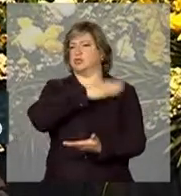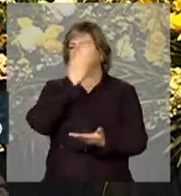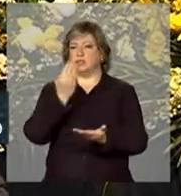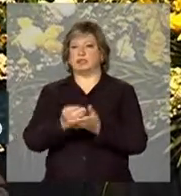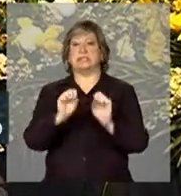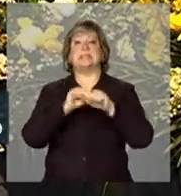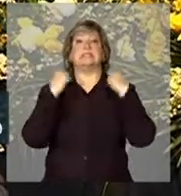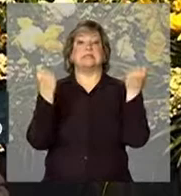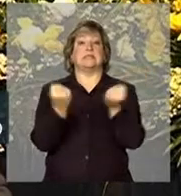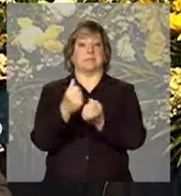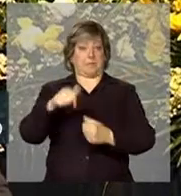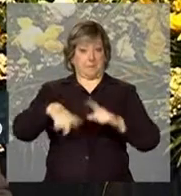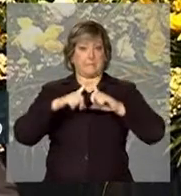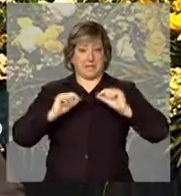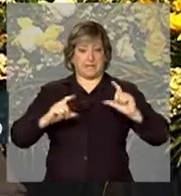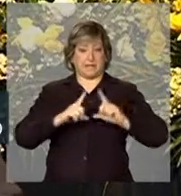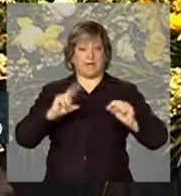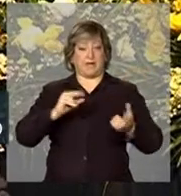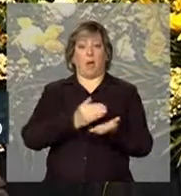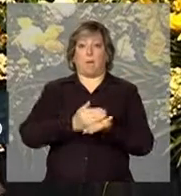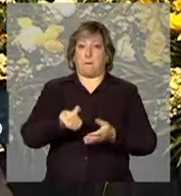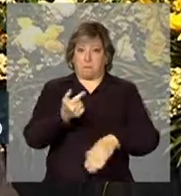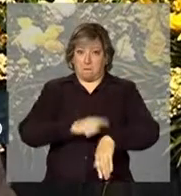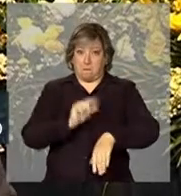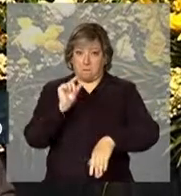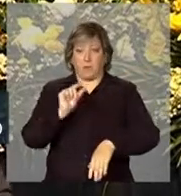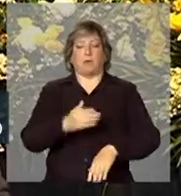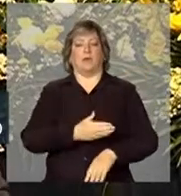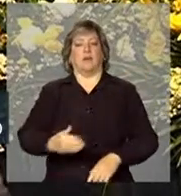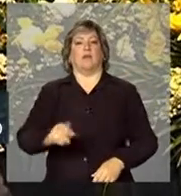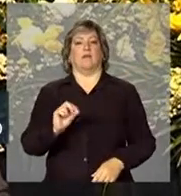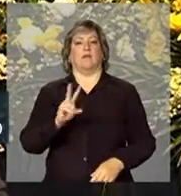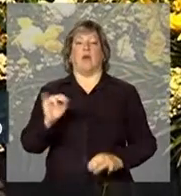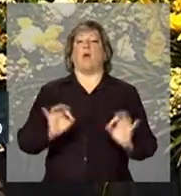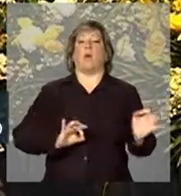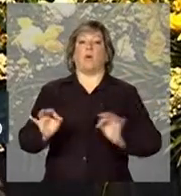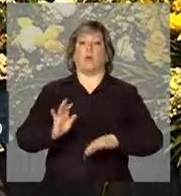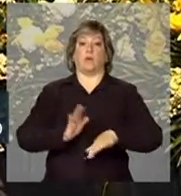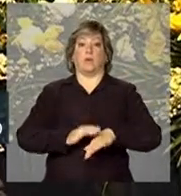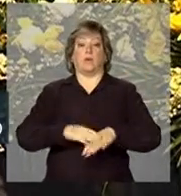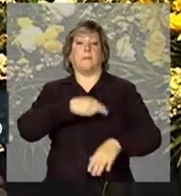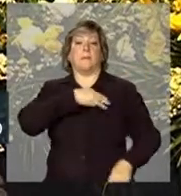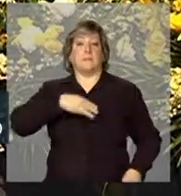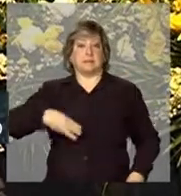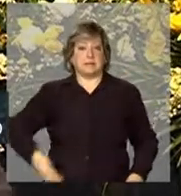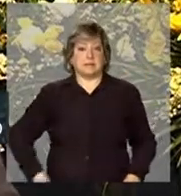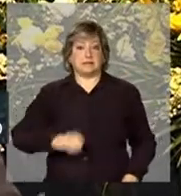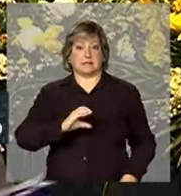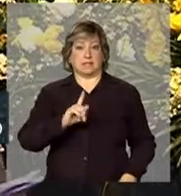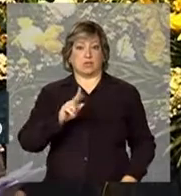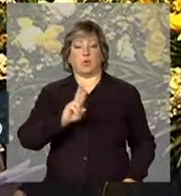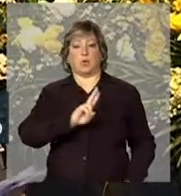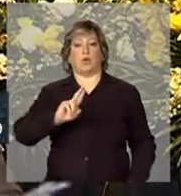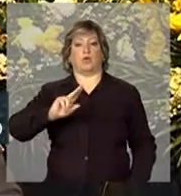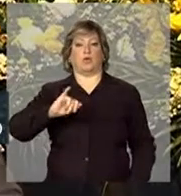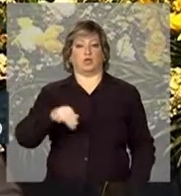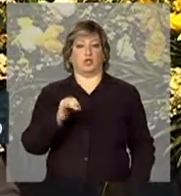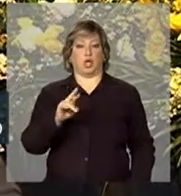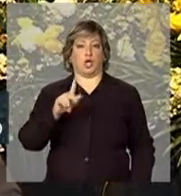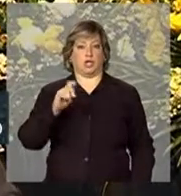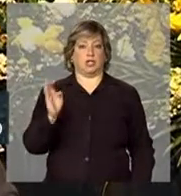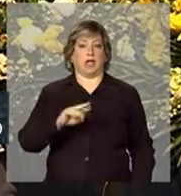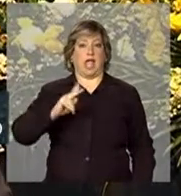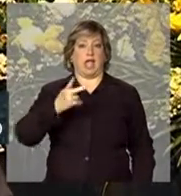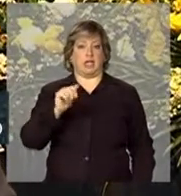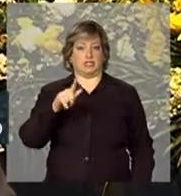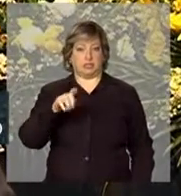seminário aqui em Brasília, que vai começar em alguns instantes e vai ser coordenado pelo ministro da CGU, Jorge Age. Também vai